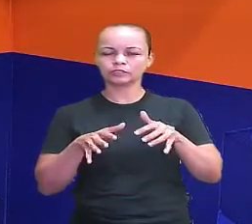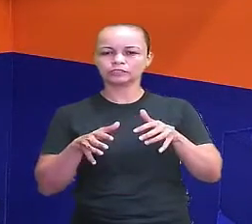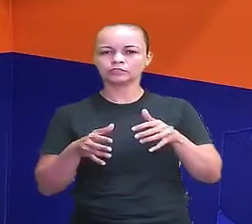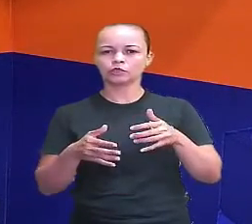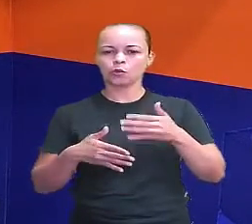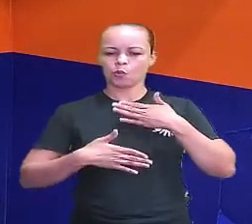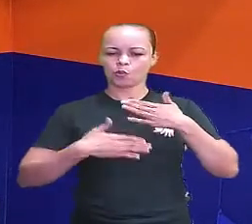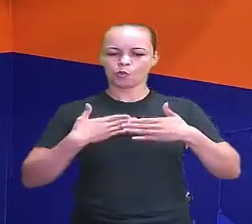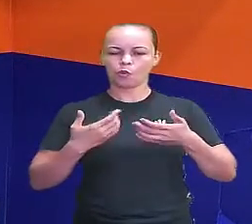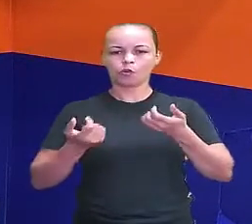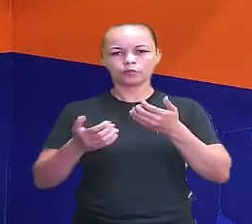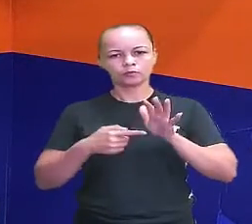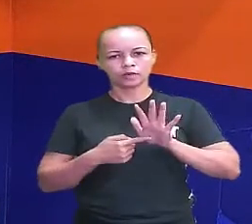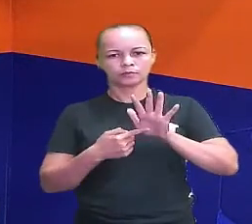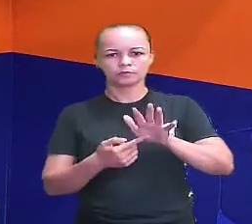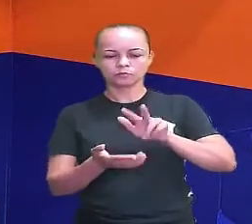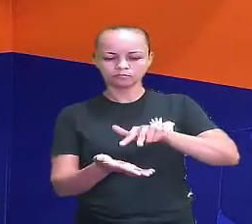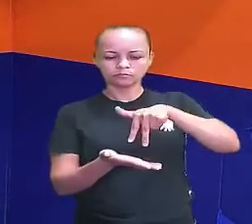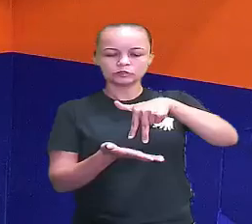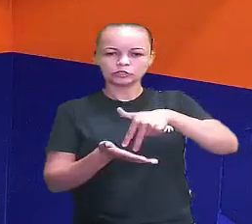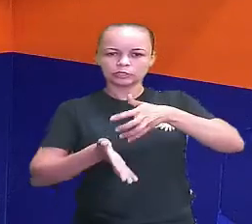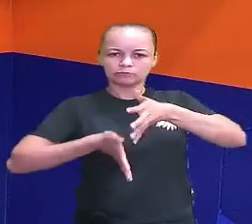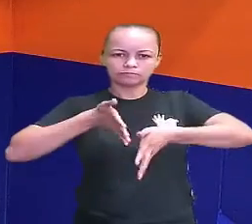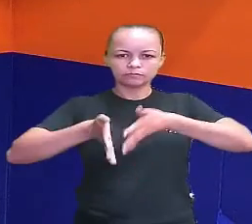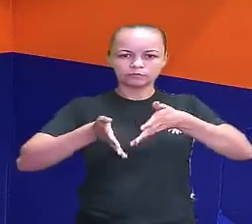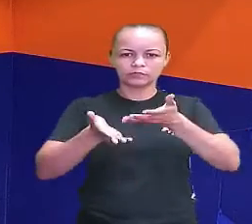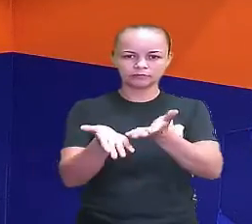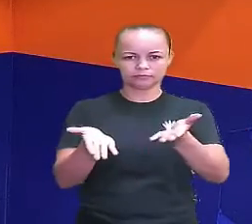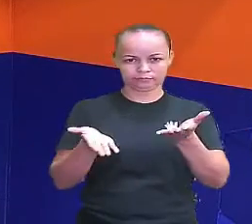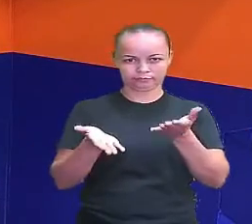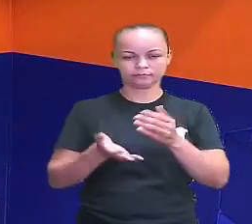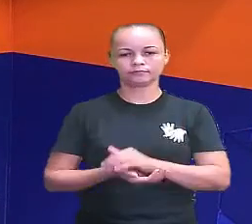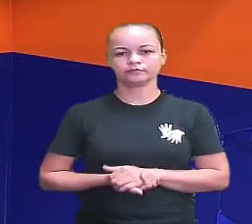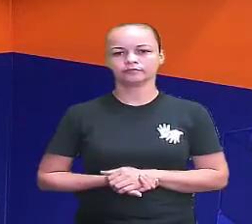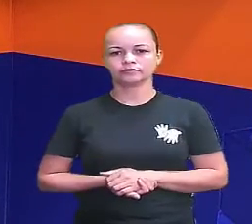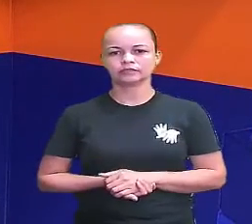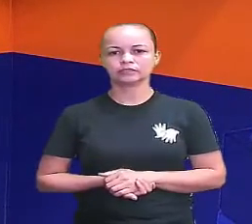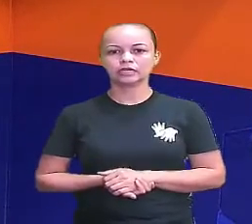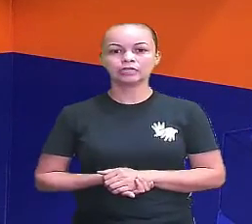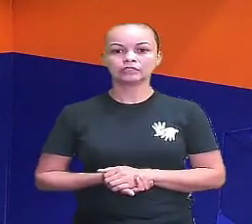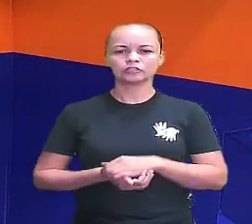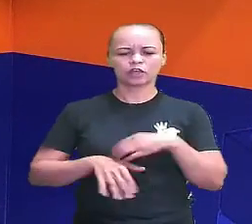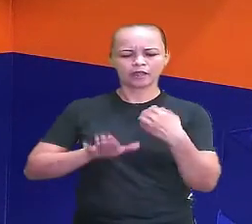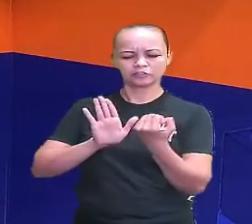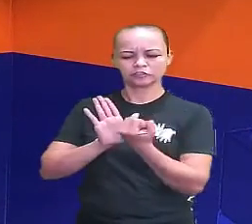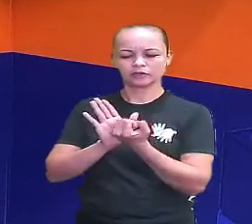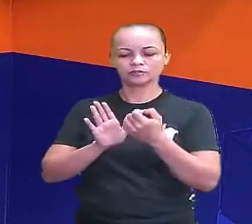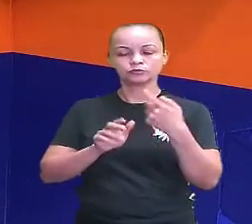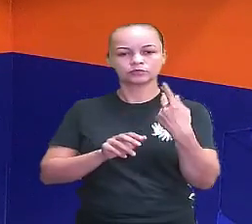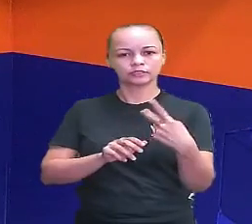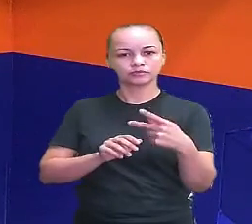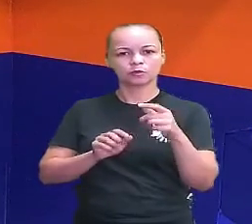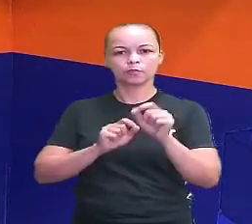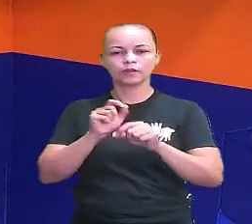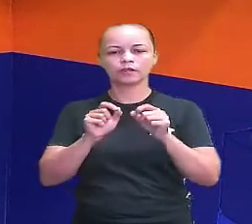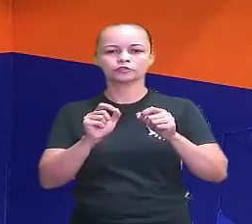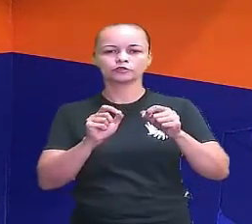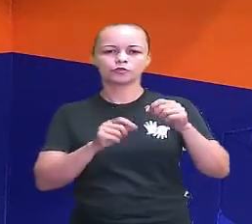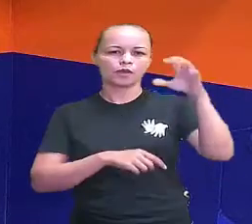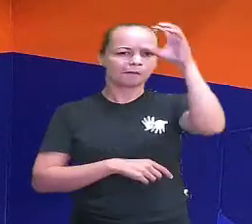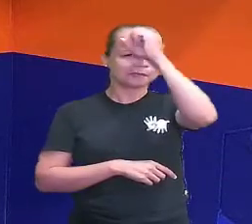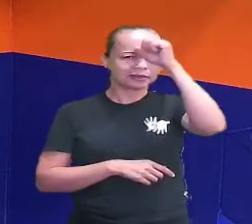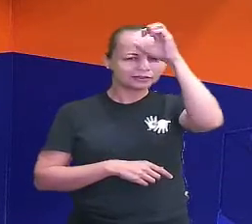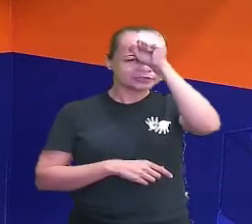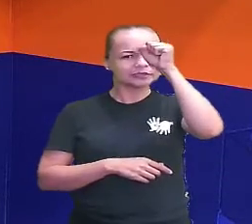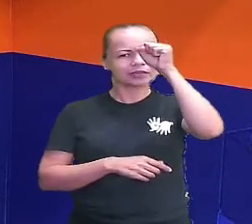e energias para dar o melhor para você. E eu queria já deixar registrado, gente. Lembre-se, esse momento aqui, gente, é momento de que? De aprendizado e não de